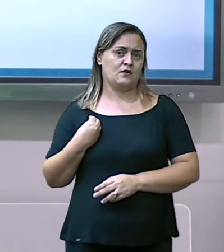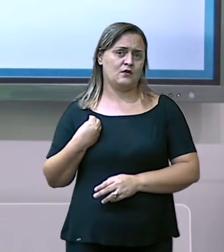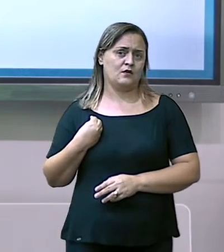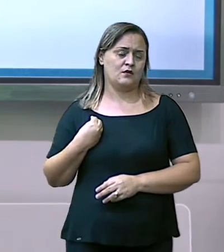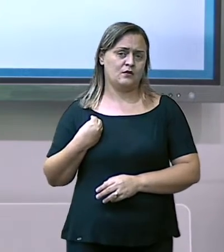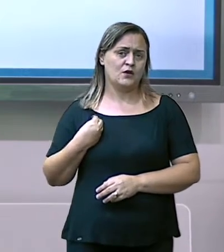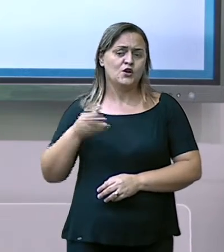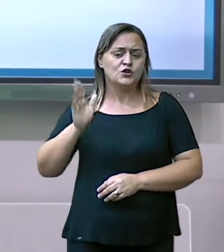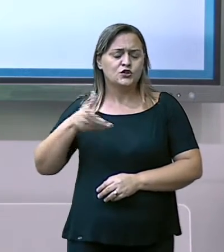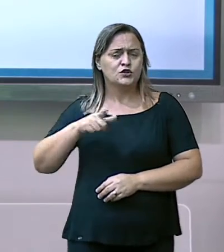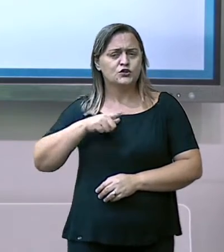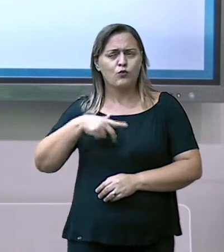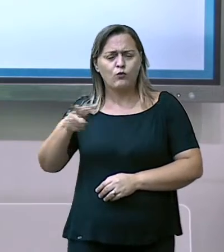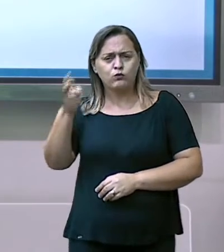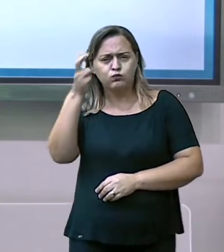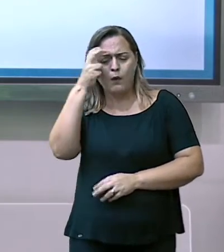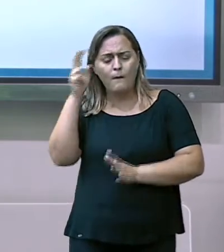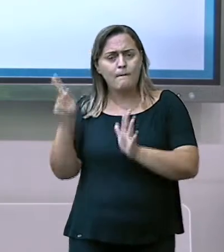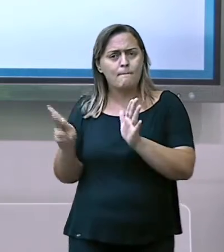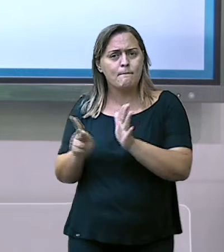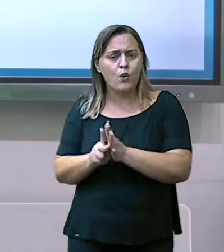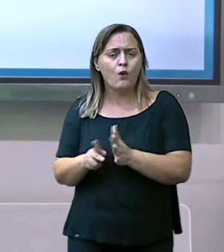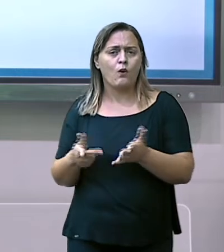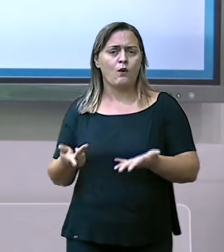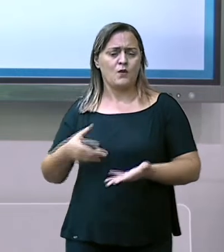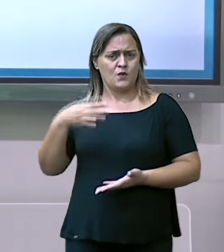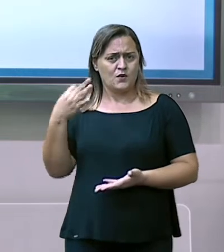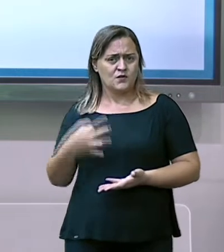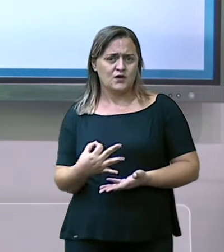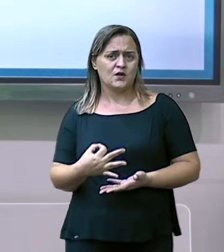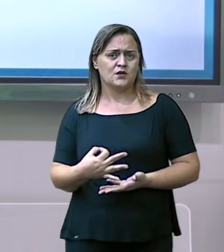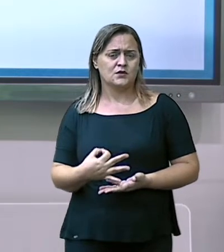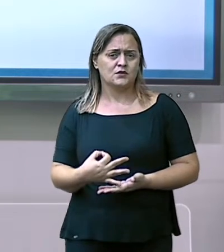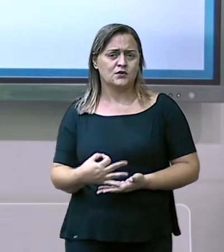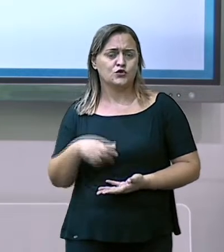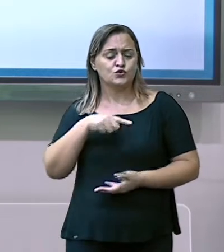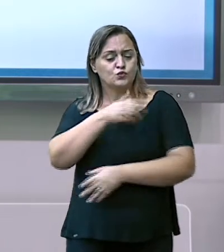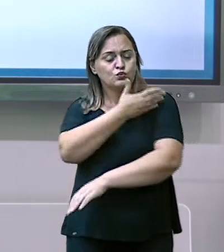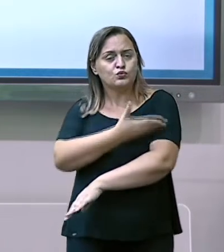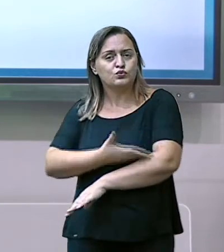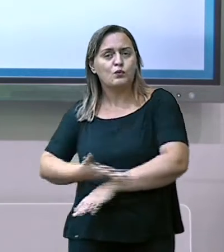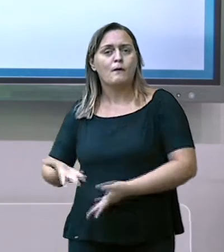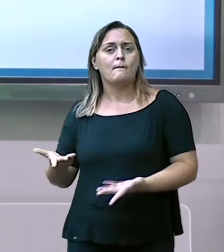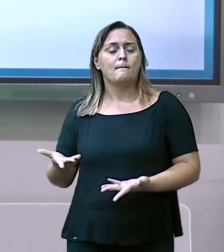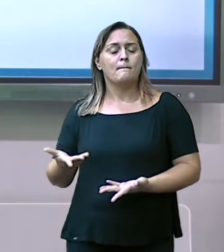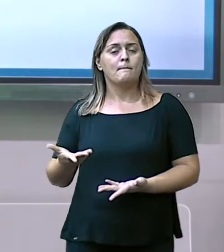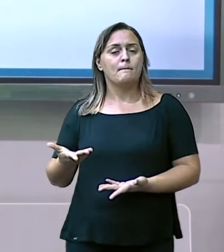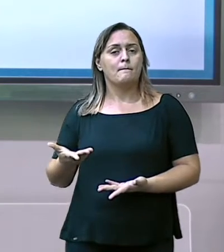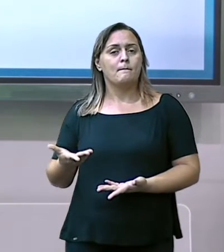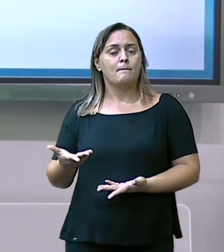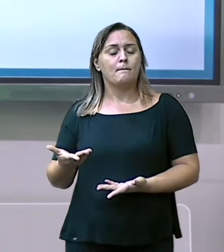quê? O que é uma nação? Não é um povo que comunga uma cultura?